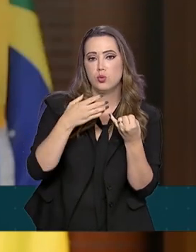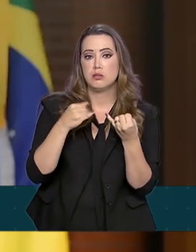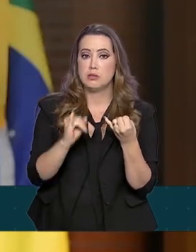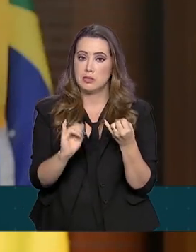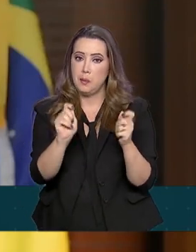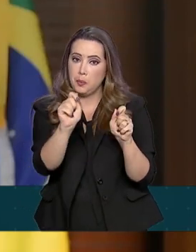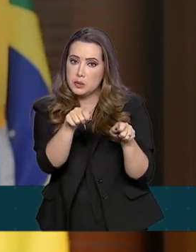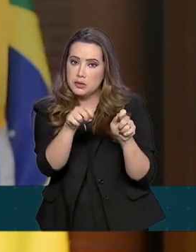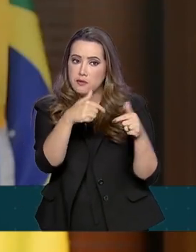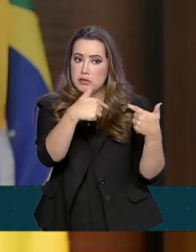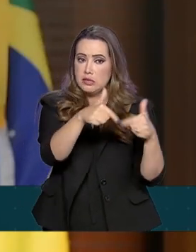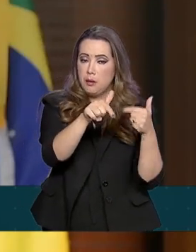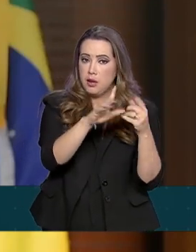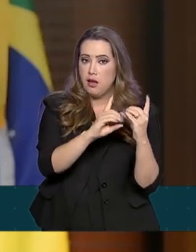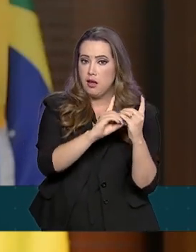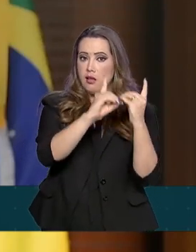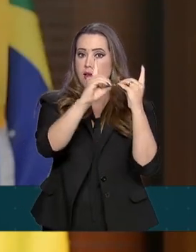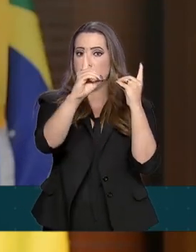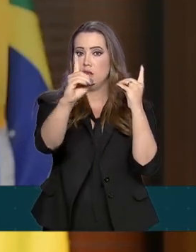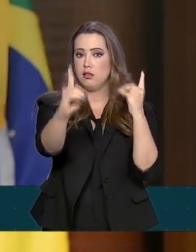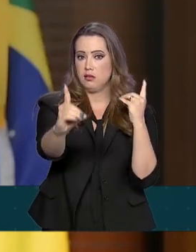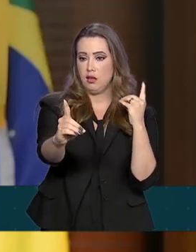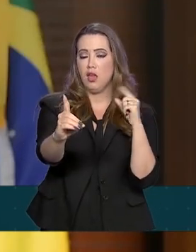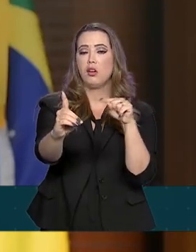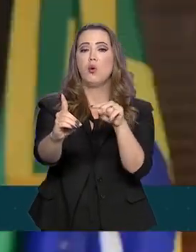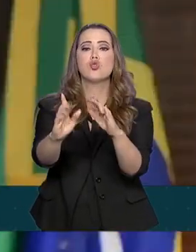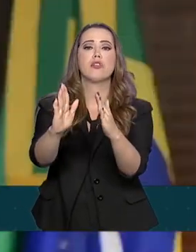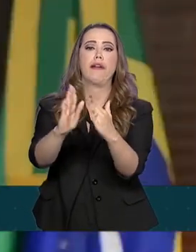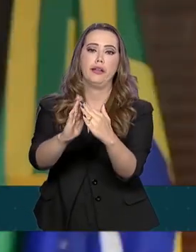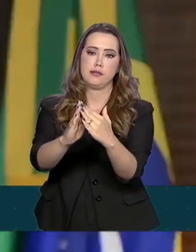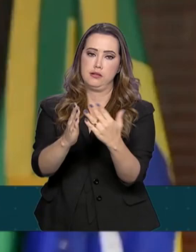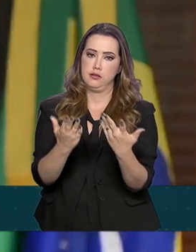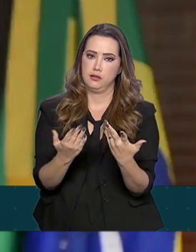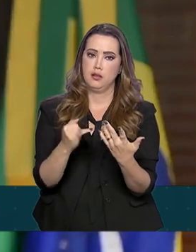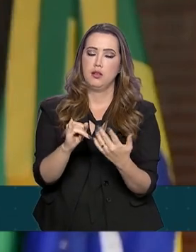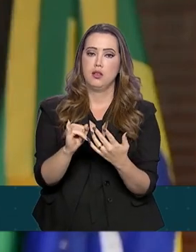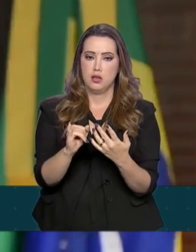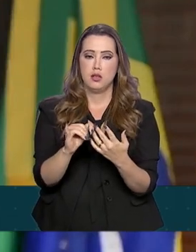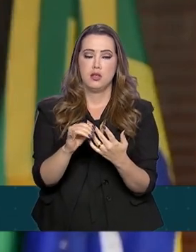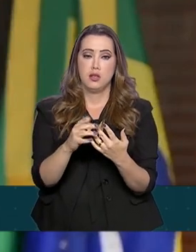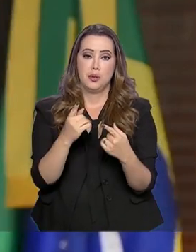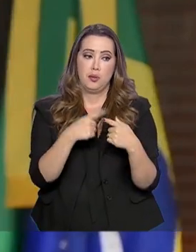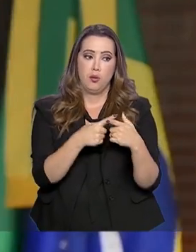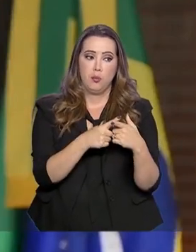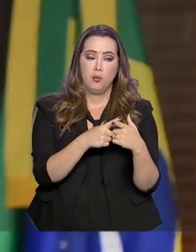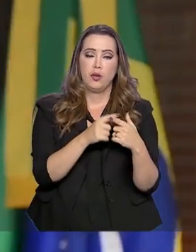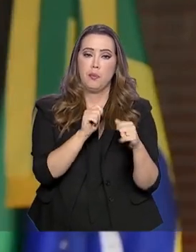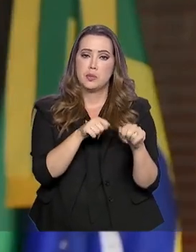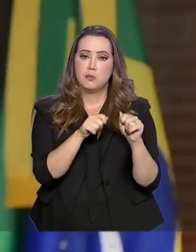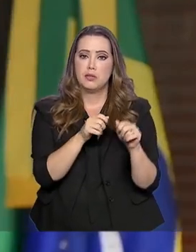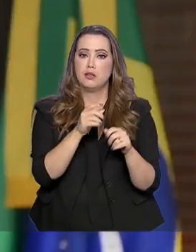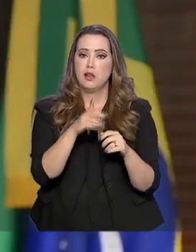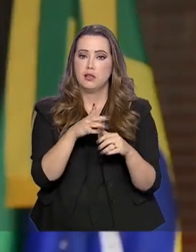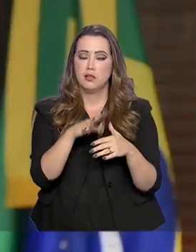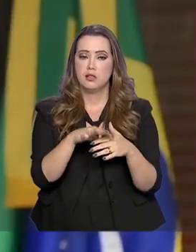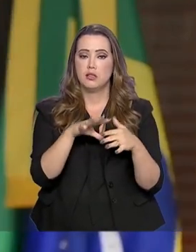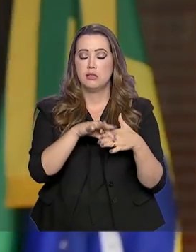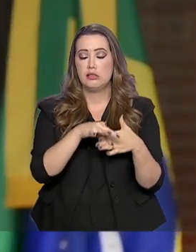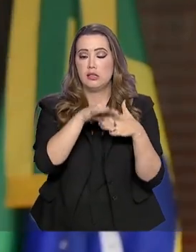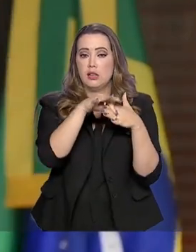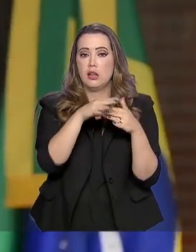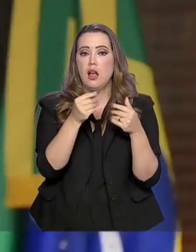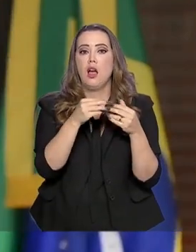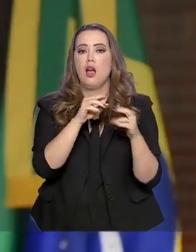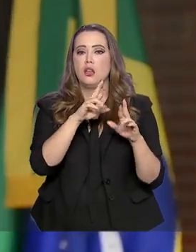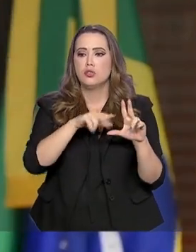possível, trabalho remoto dos seus funcionários, deixar muito com os gestores a flexibilidade de adaptar e